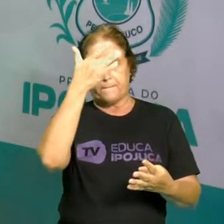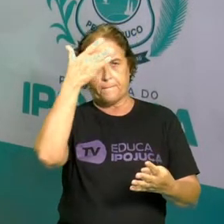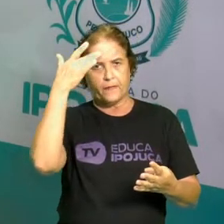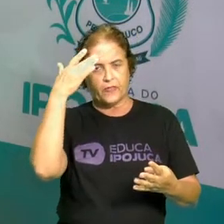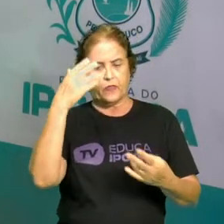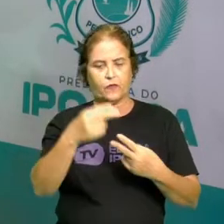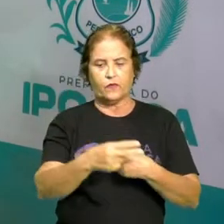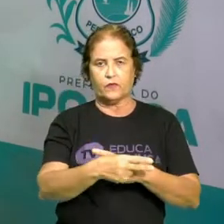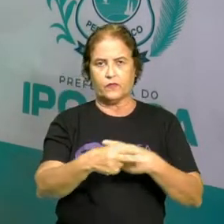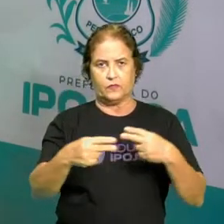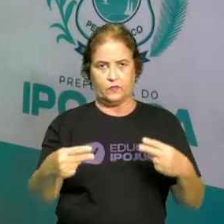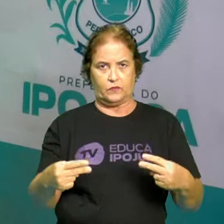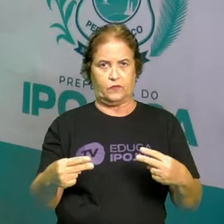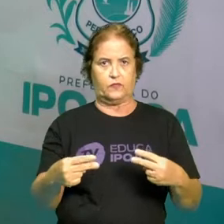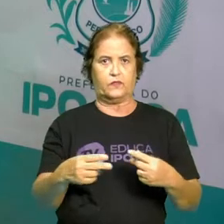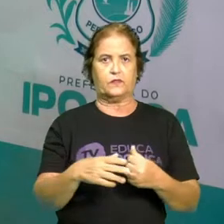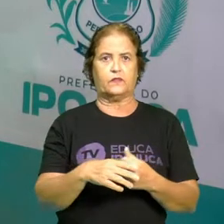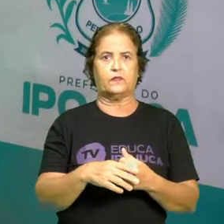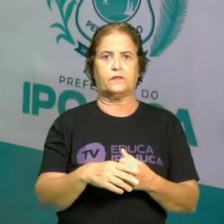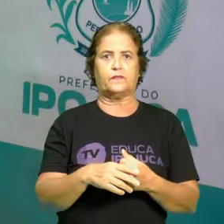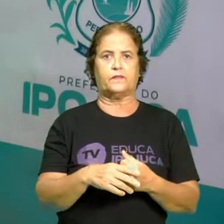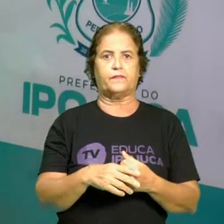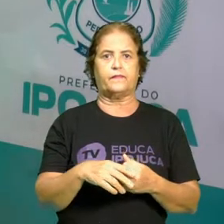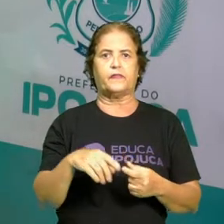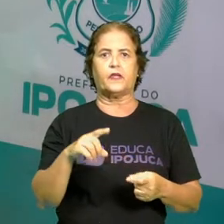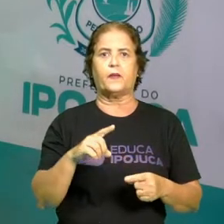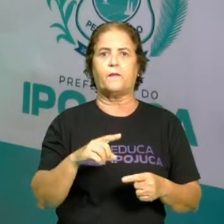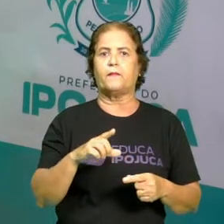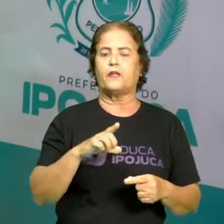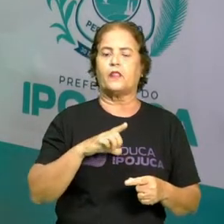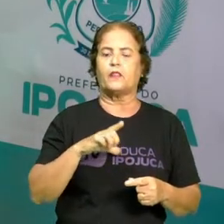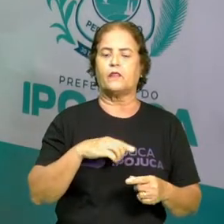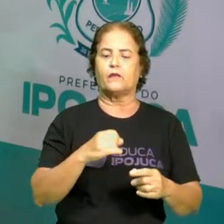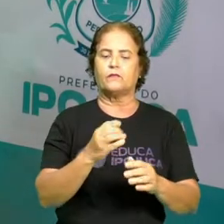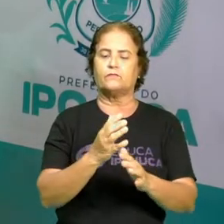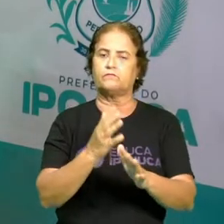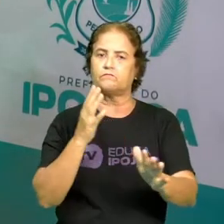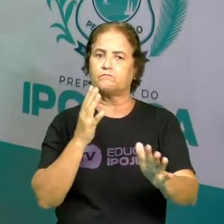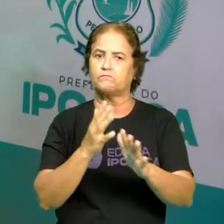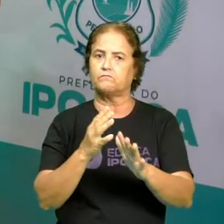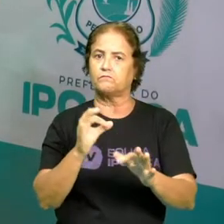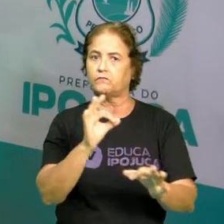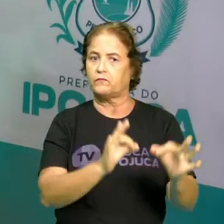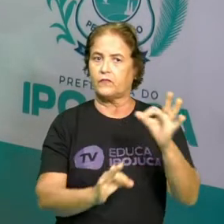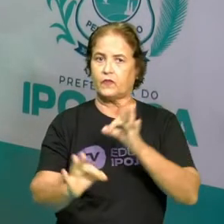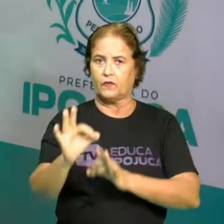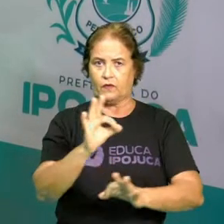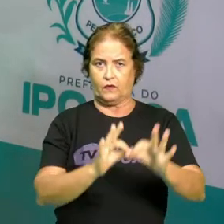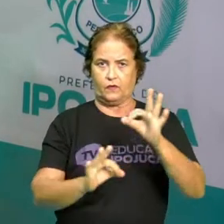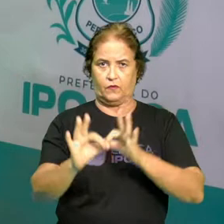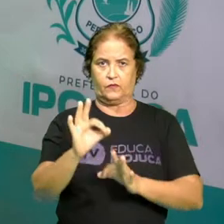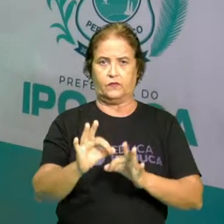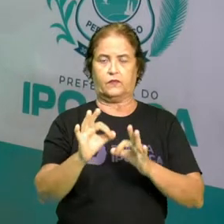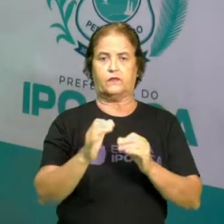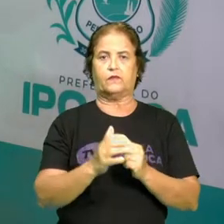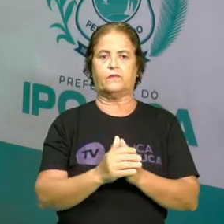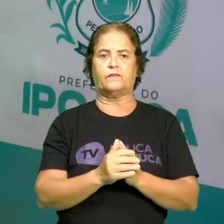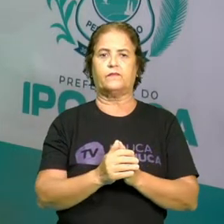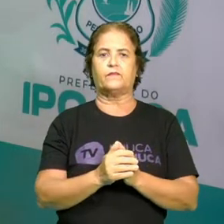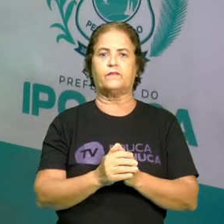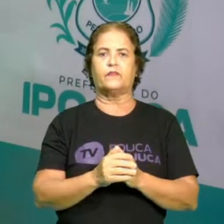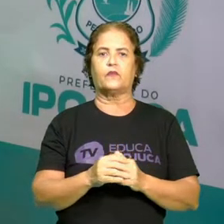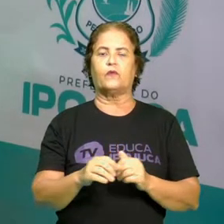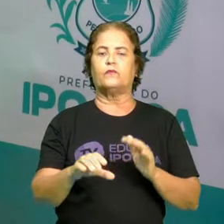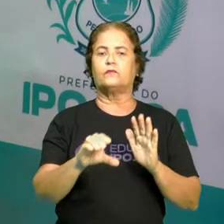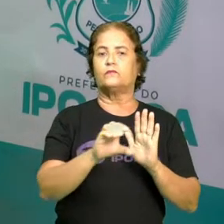primeira slide, para estabelecer uma ordem, como eu falei para vocês a questão da fila, um